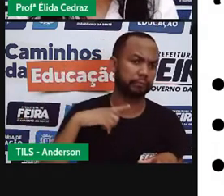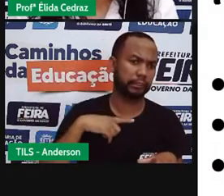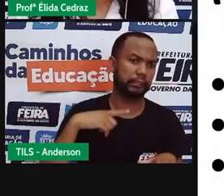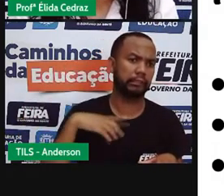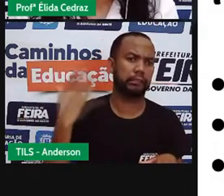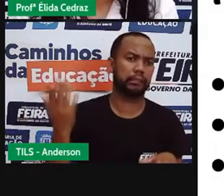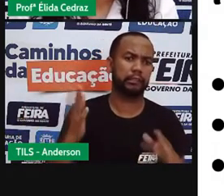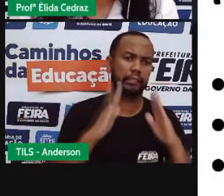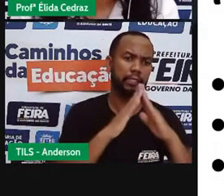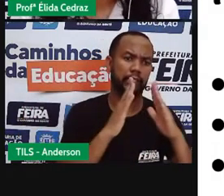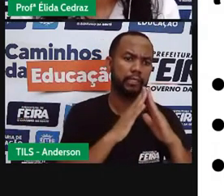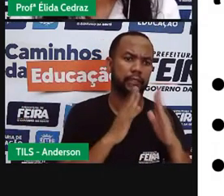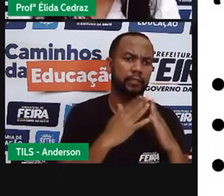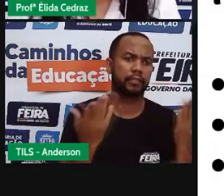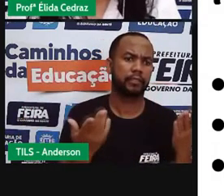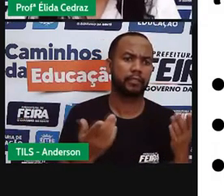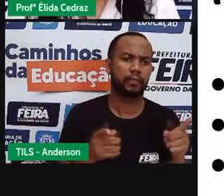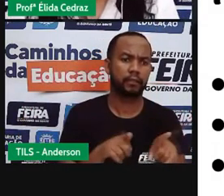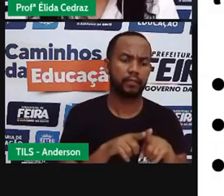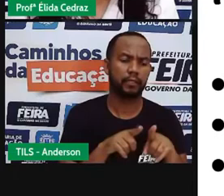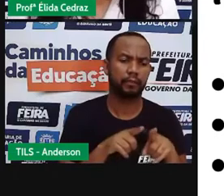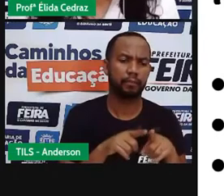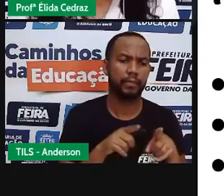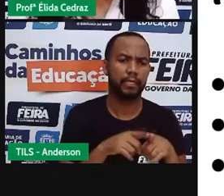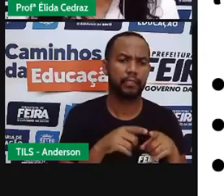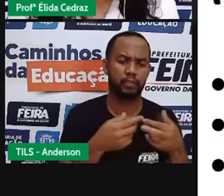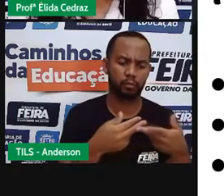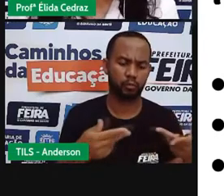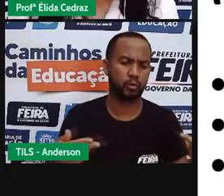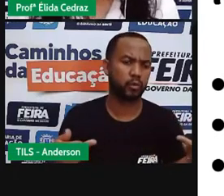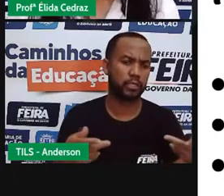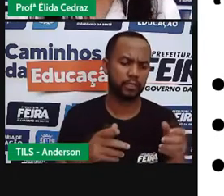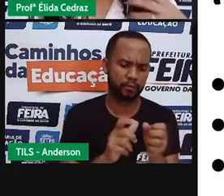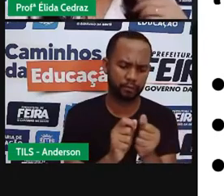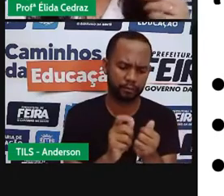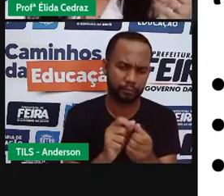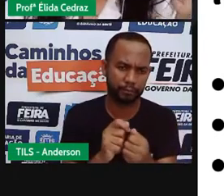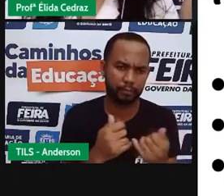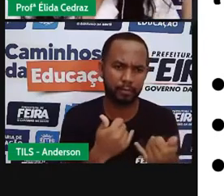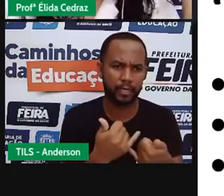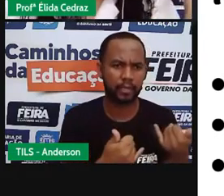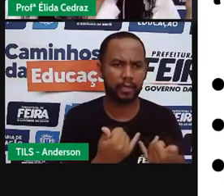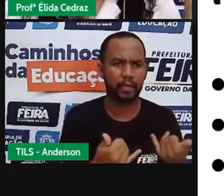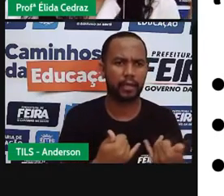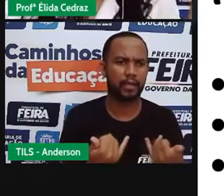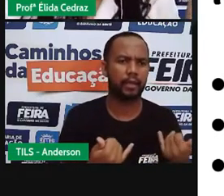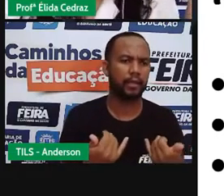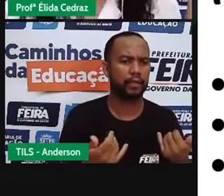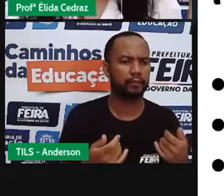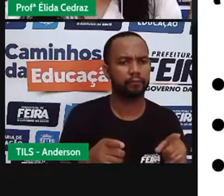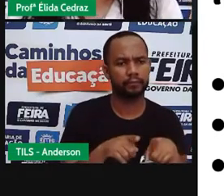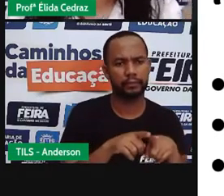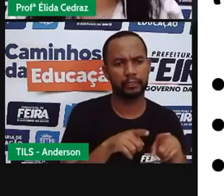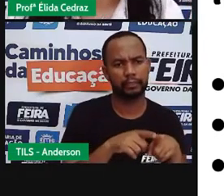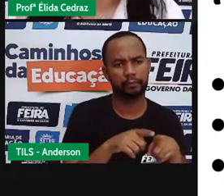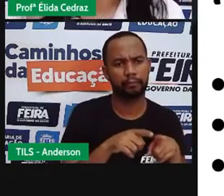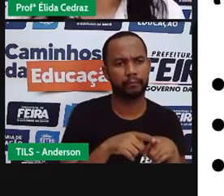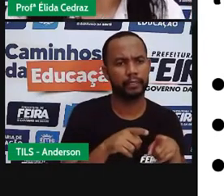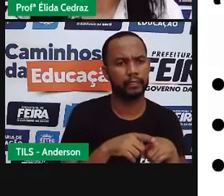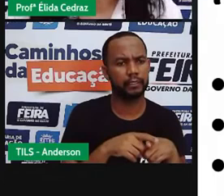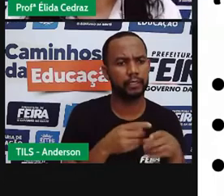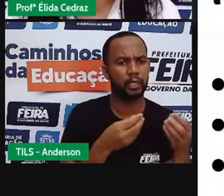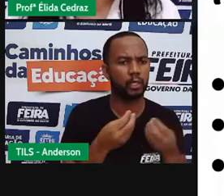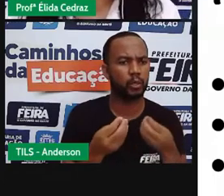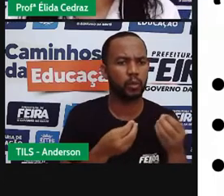massinha de modelar, receita de slime, receita de fazer hidratação no cabelo com